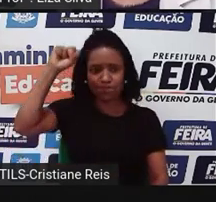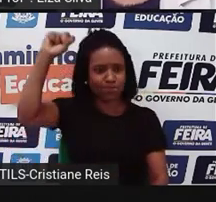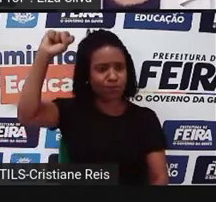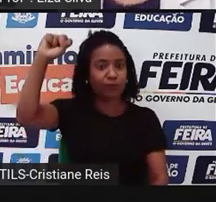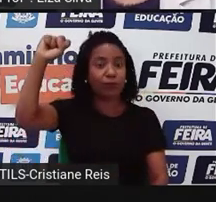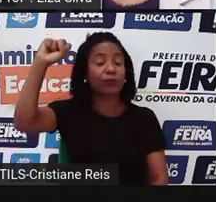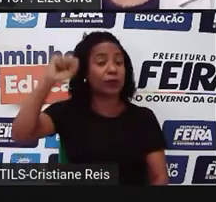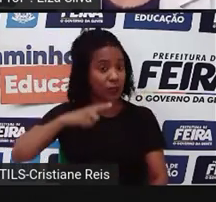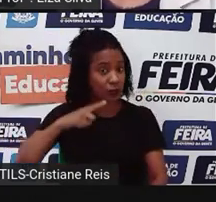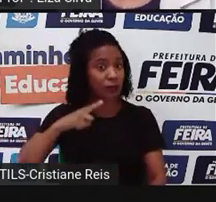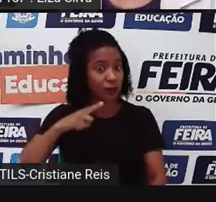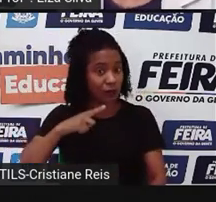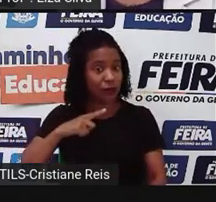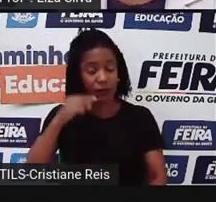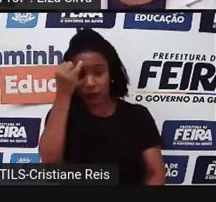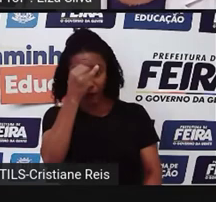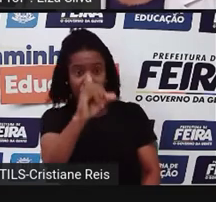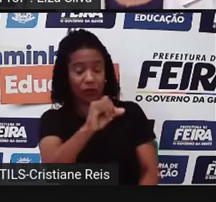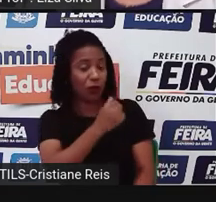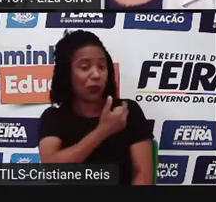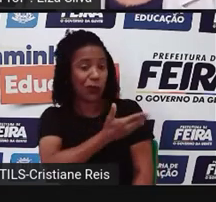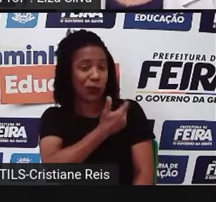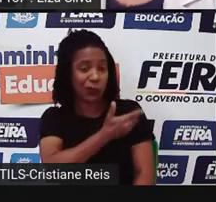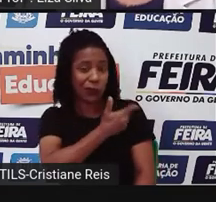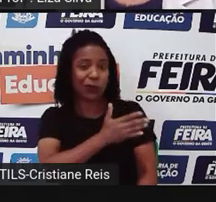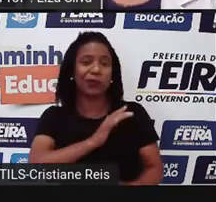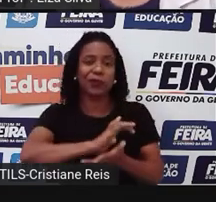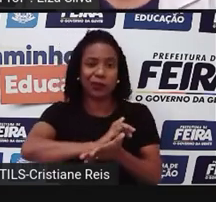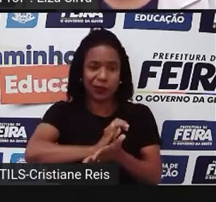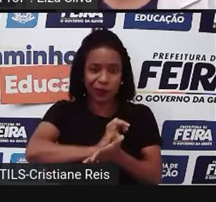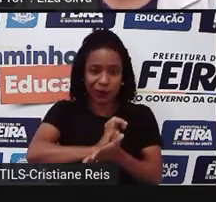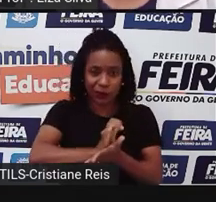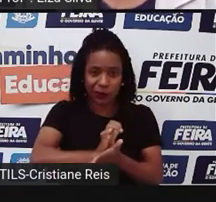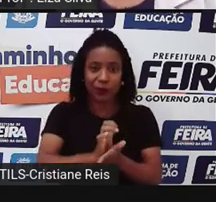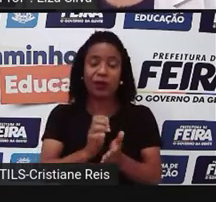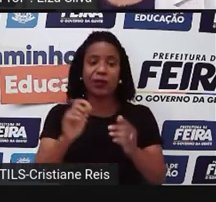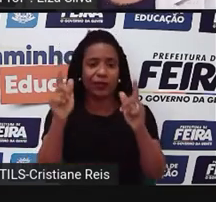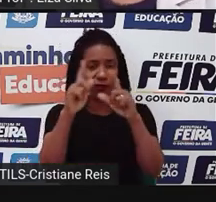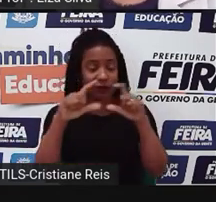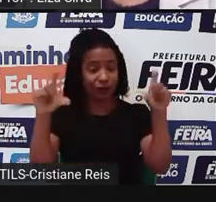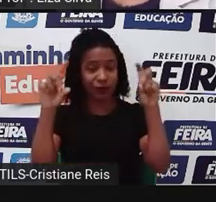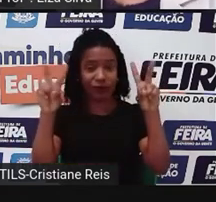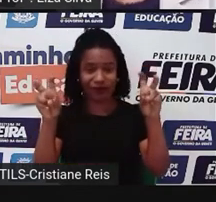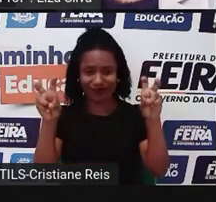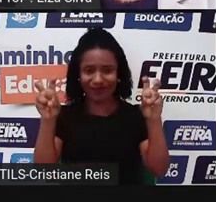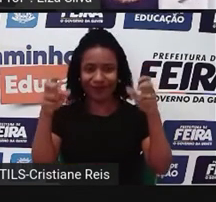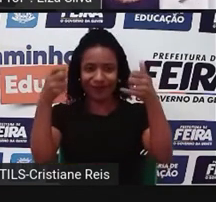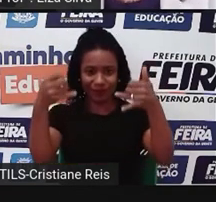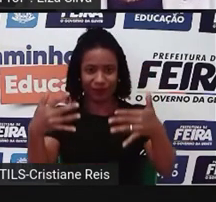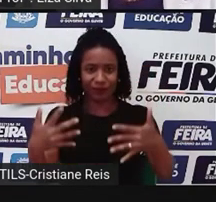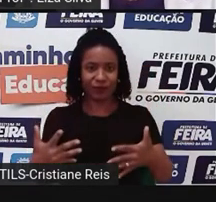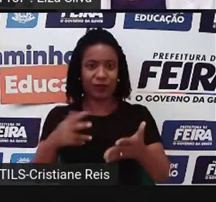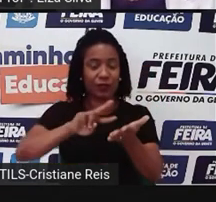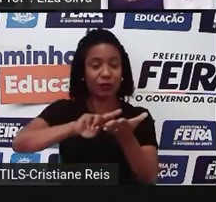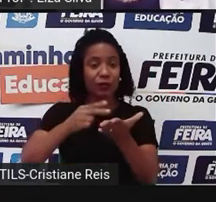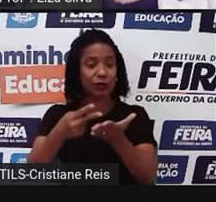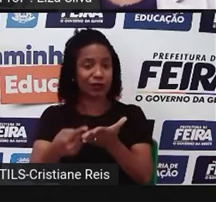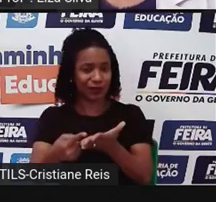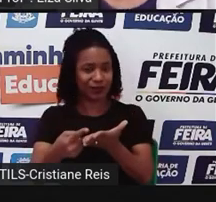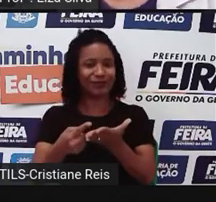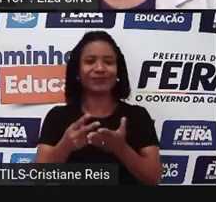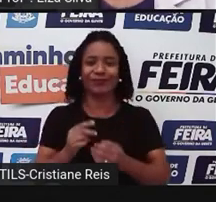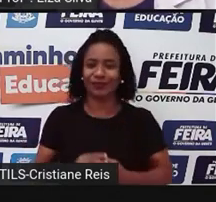E nesta última estrofe, especificamente, que eu vou exibir para vocês, a tradução, eu destaco o